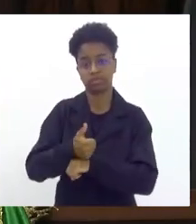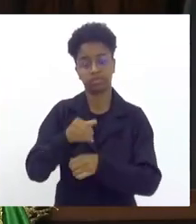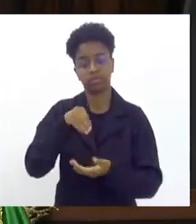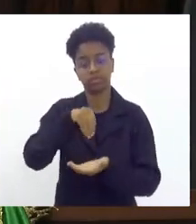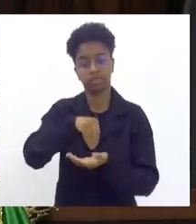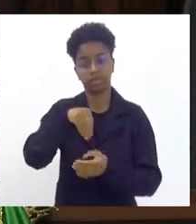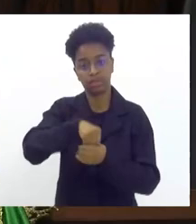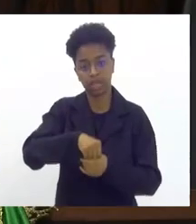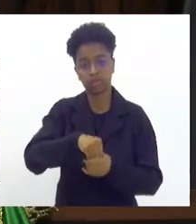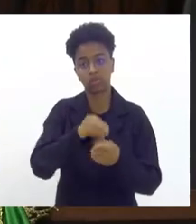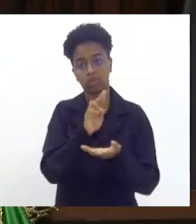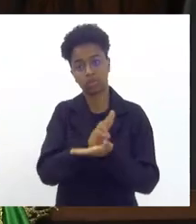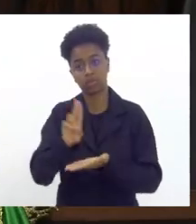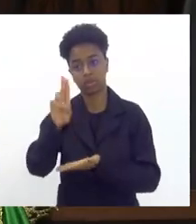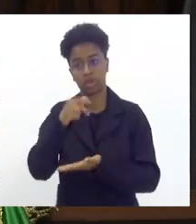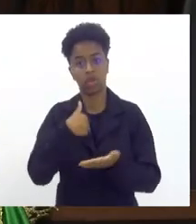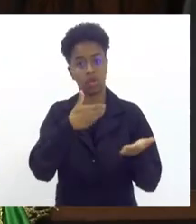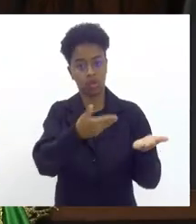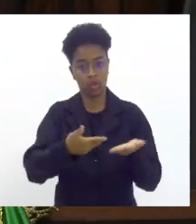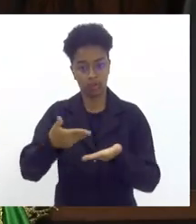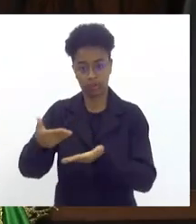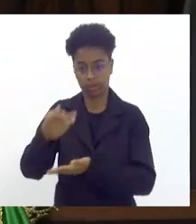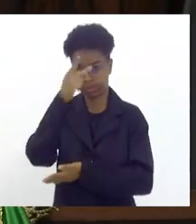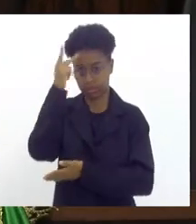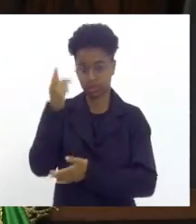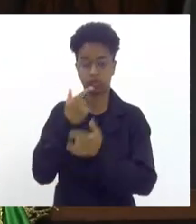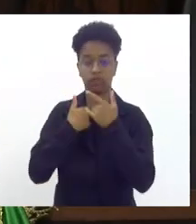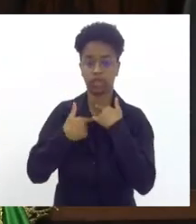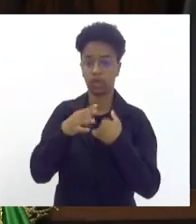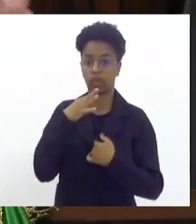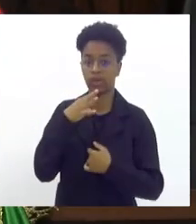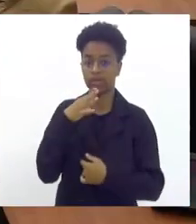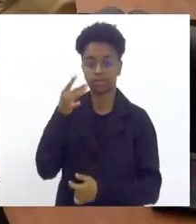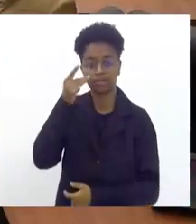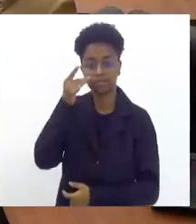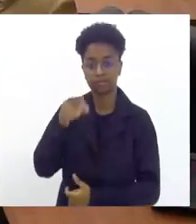Universidade de Maricá. Ficou o convite para quem quiser conhecer de perto.